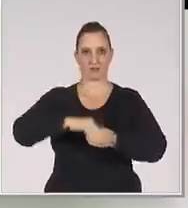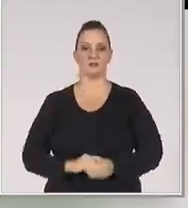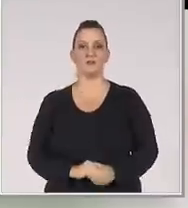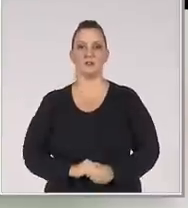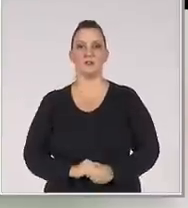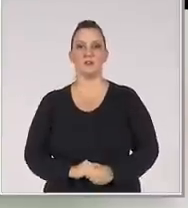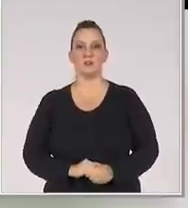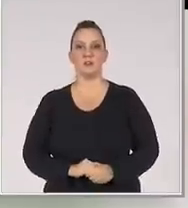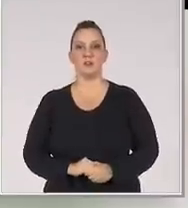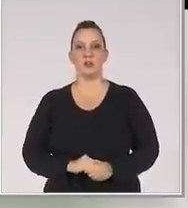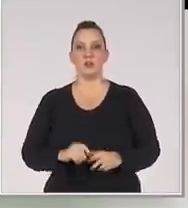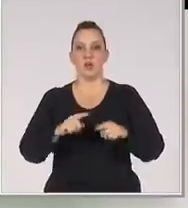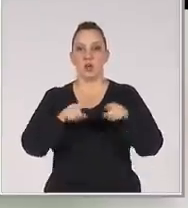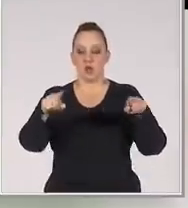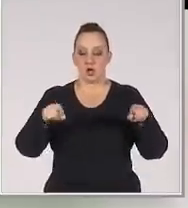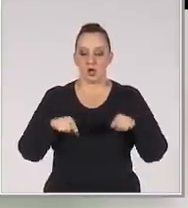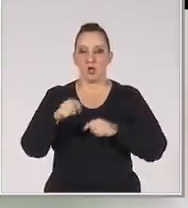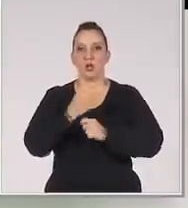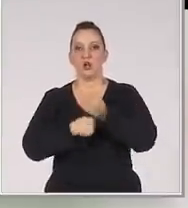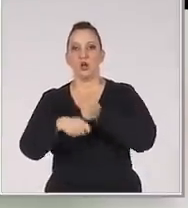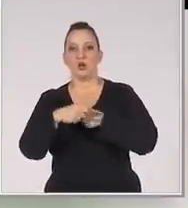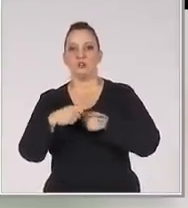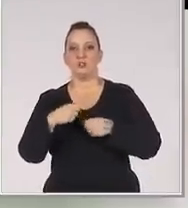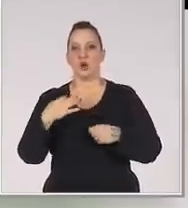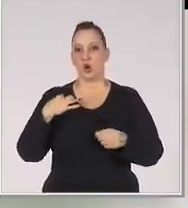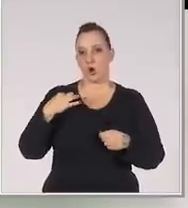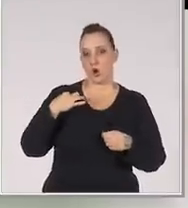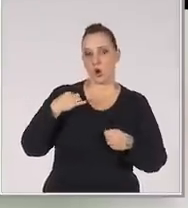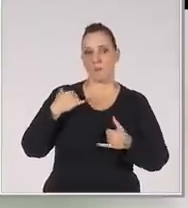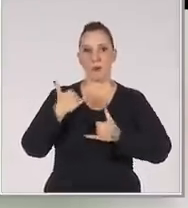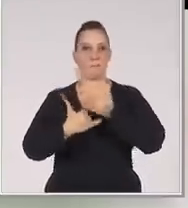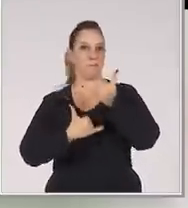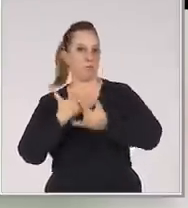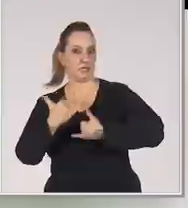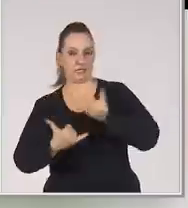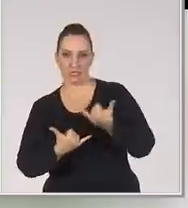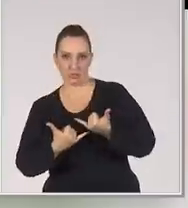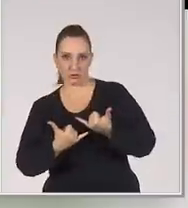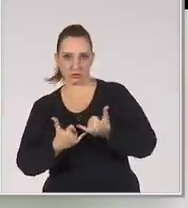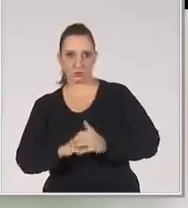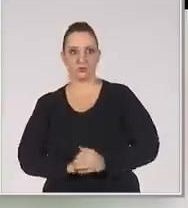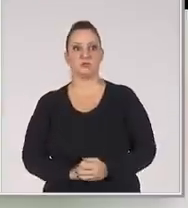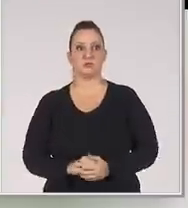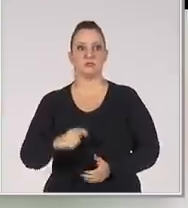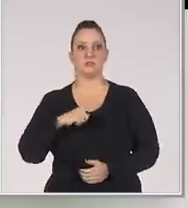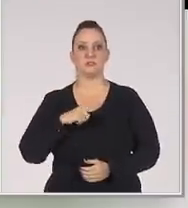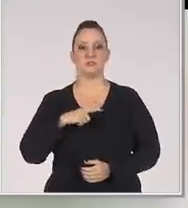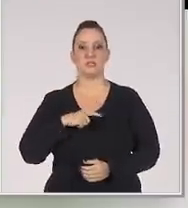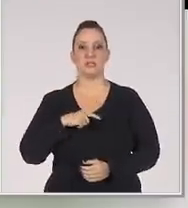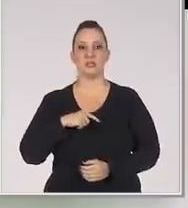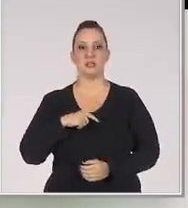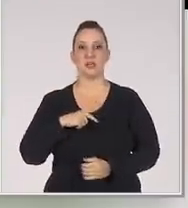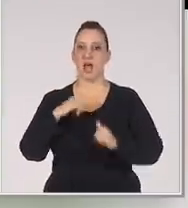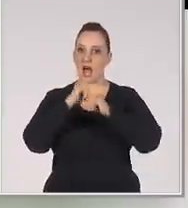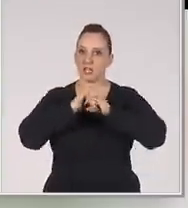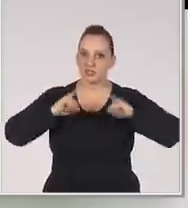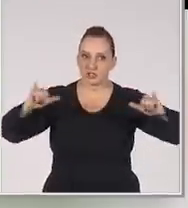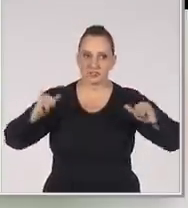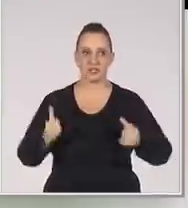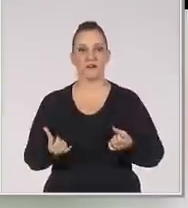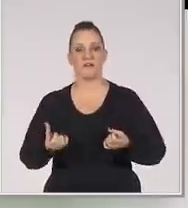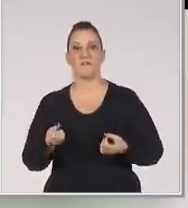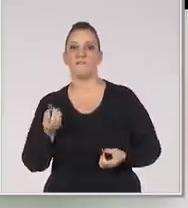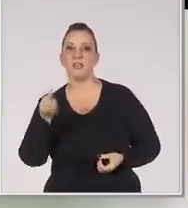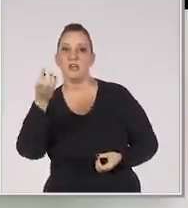Você tem as lojas Uma loja de roupas Uma loja de brinquedos Você tem até uma agência de